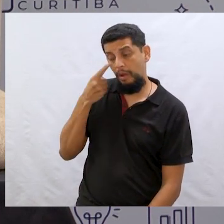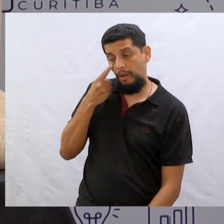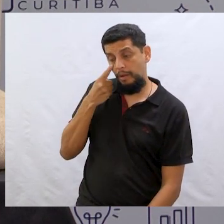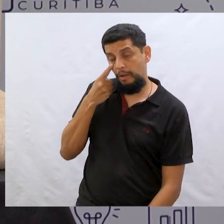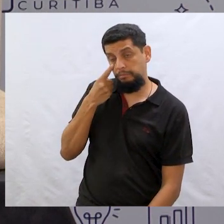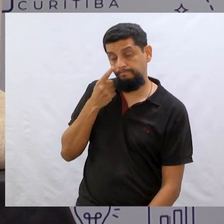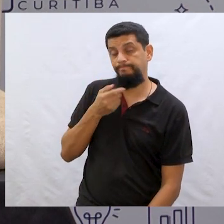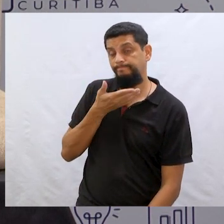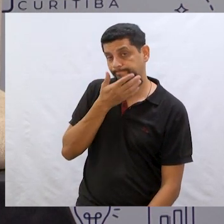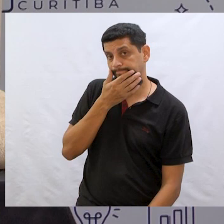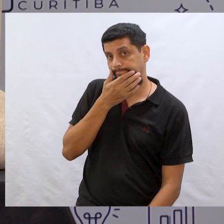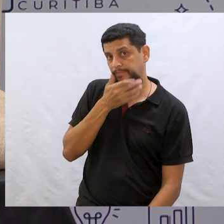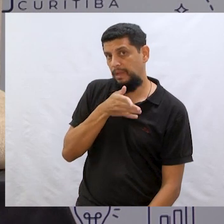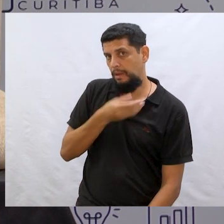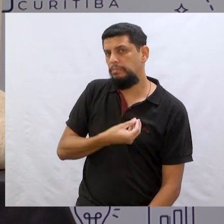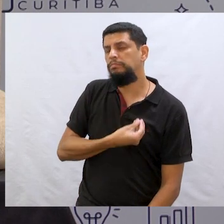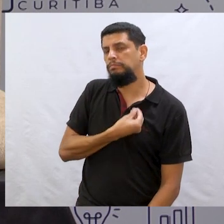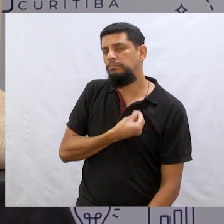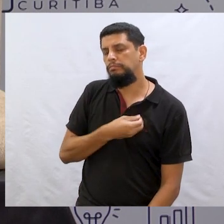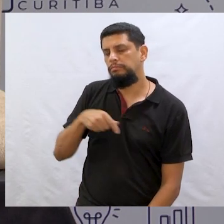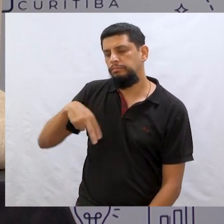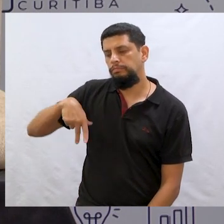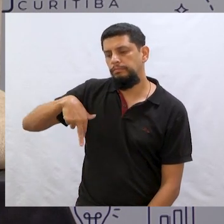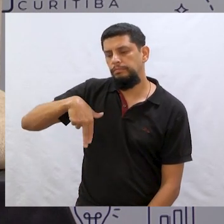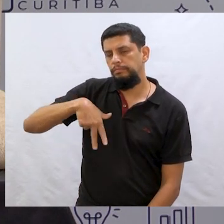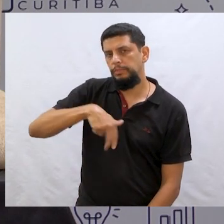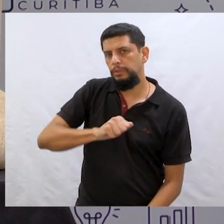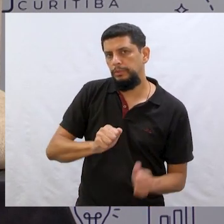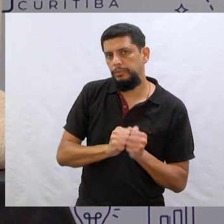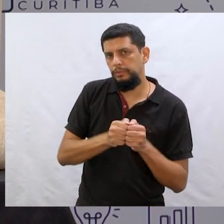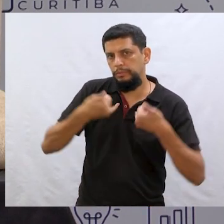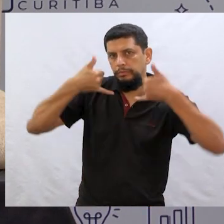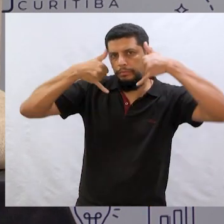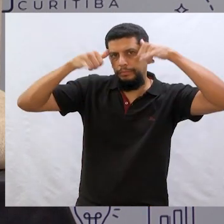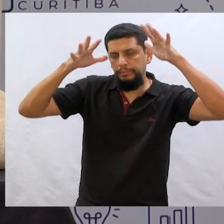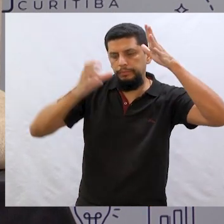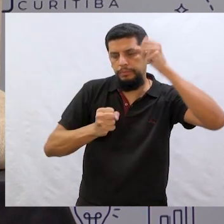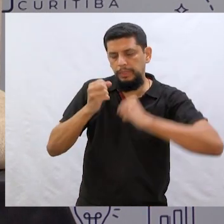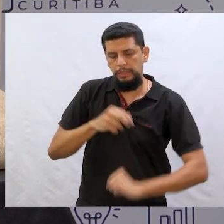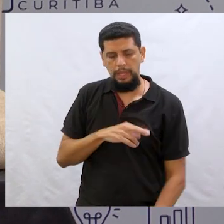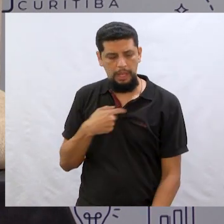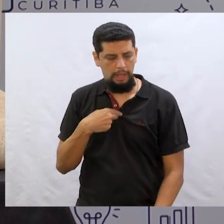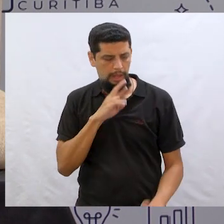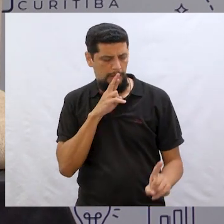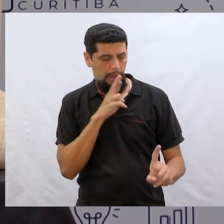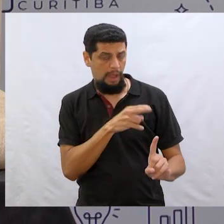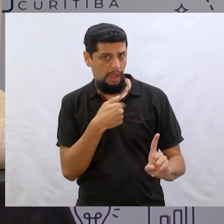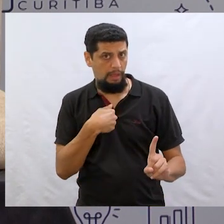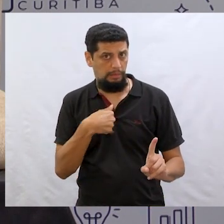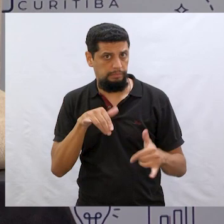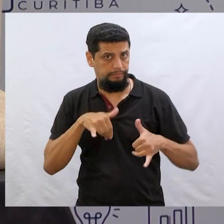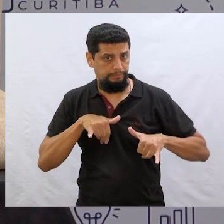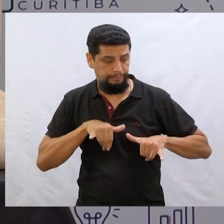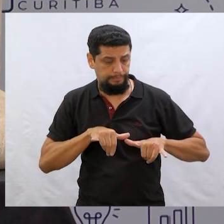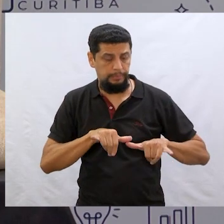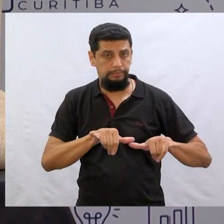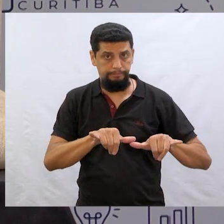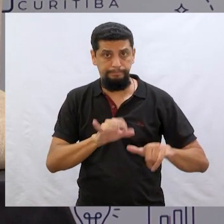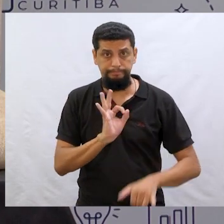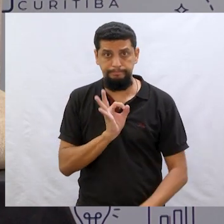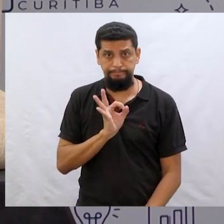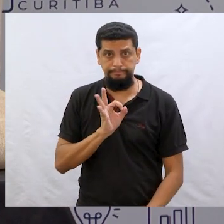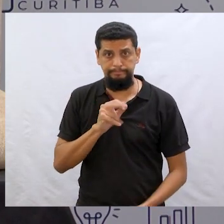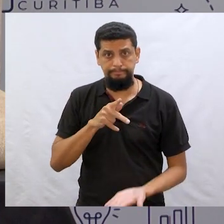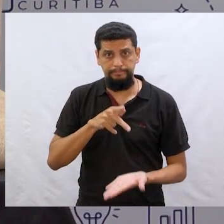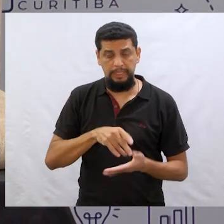só, onde você está indo com essa vaquinha? João então respondeu, Ah, eu estou indo no mercado, é,